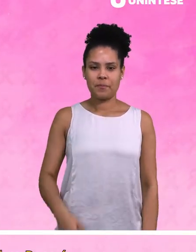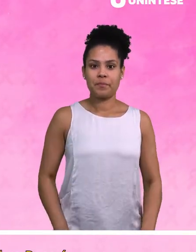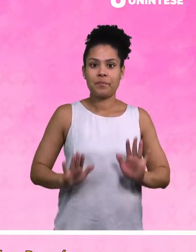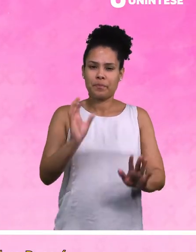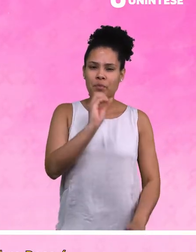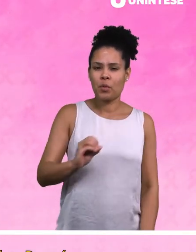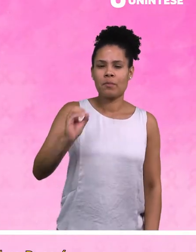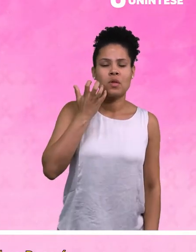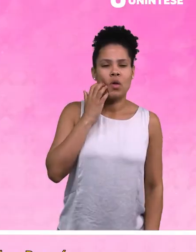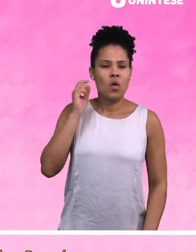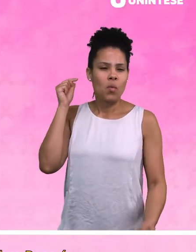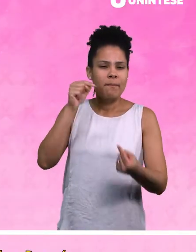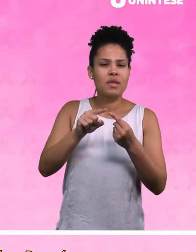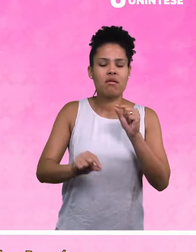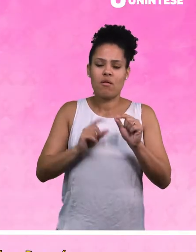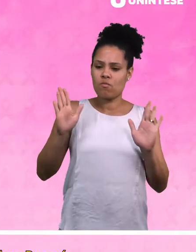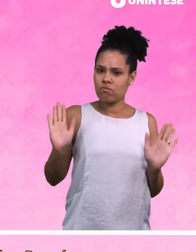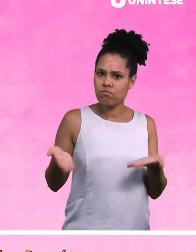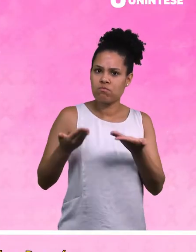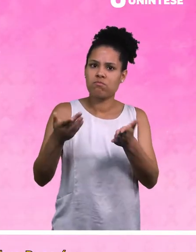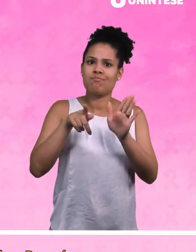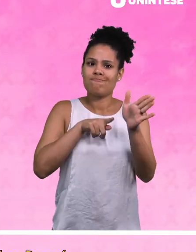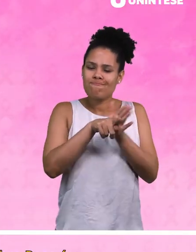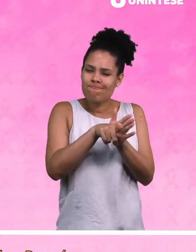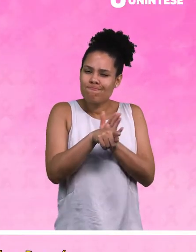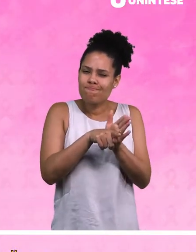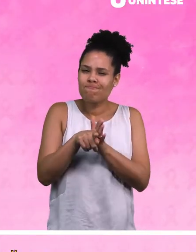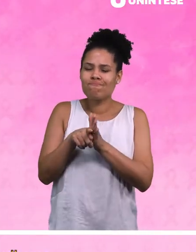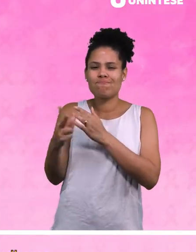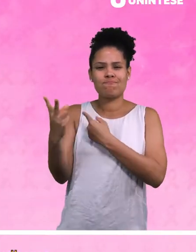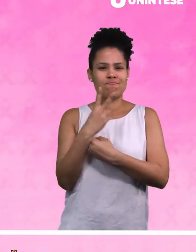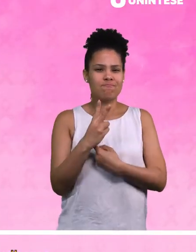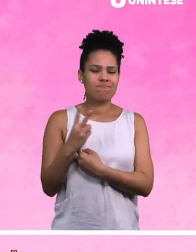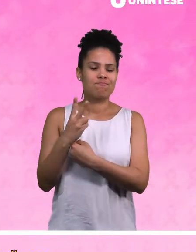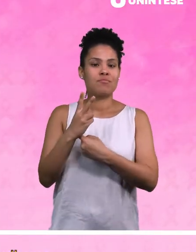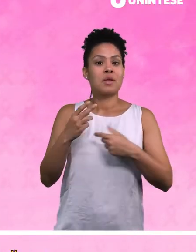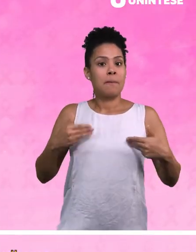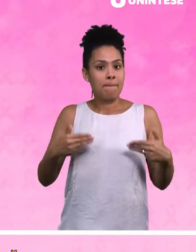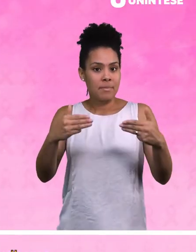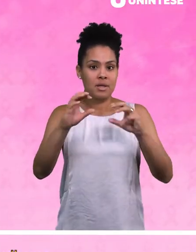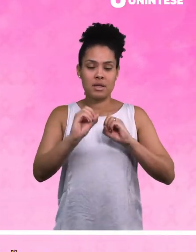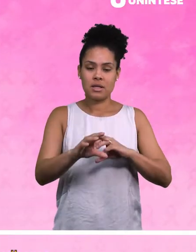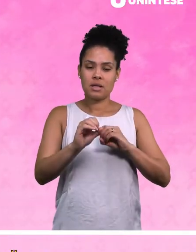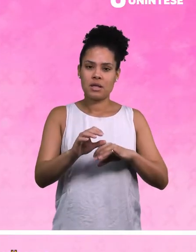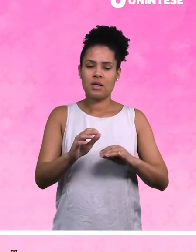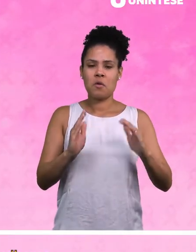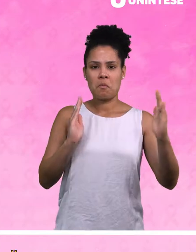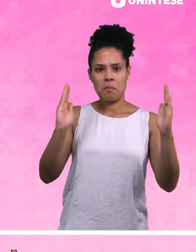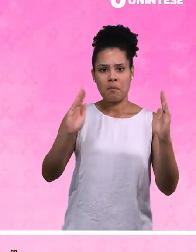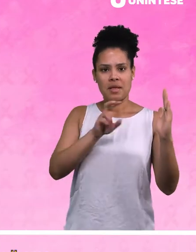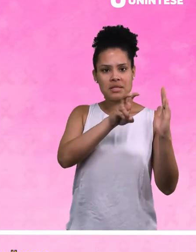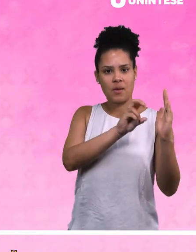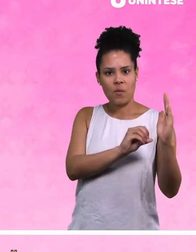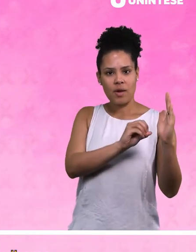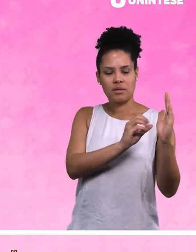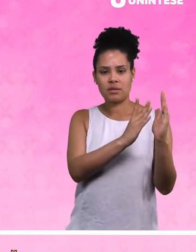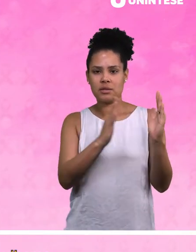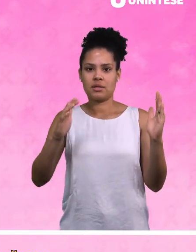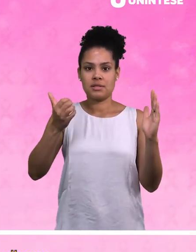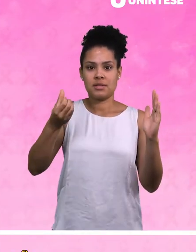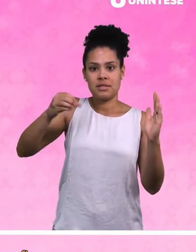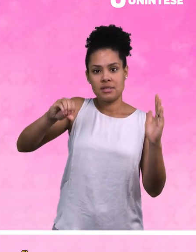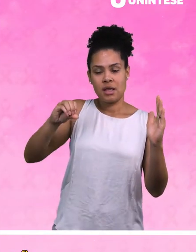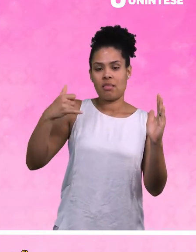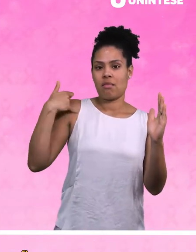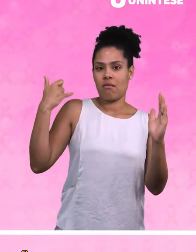Rosa é incentivar as mulheres a fazerem exames preventivos. Segundo o Ministério da Saúde, mulheres entre 50 e 69